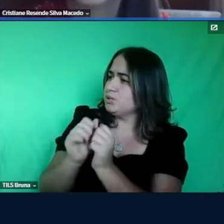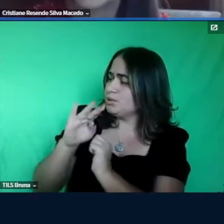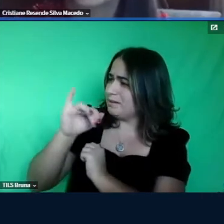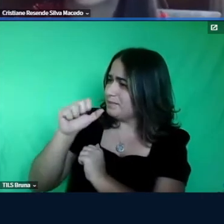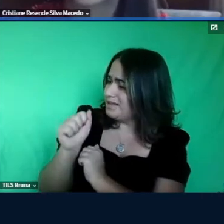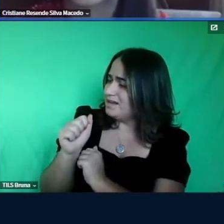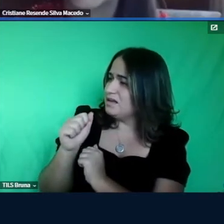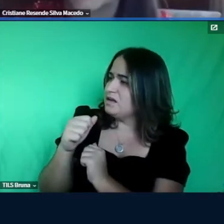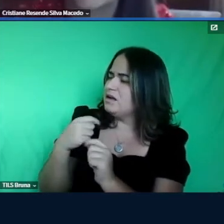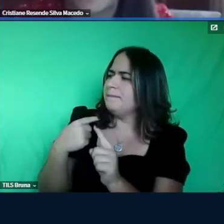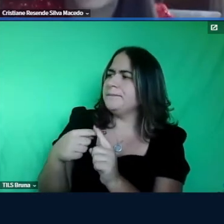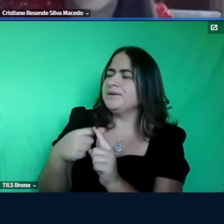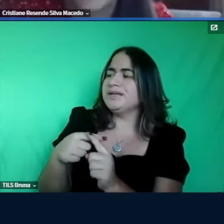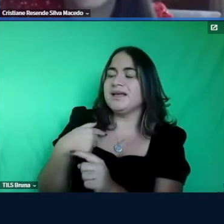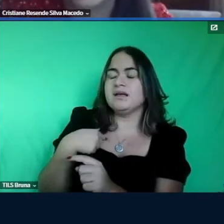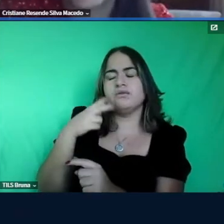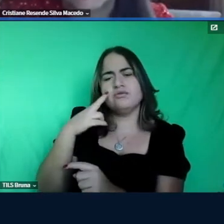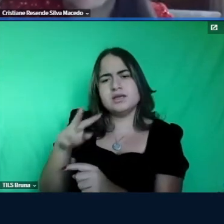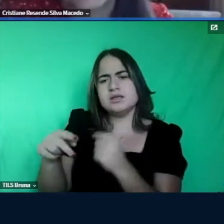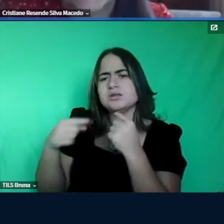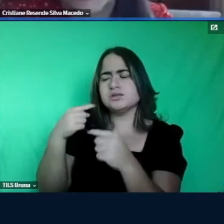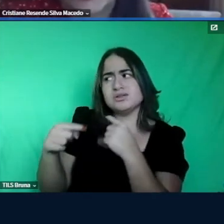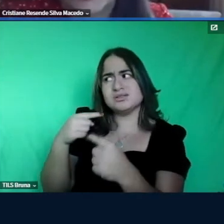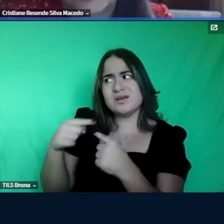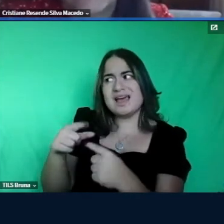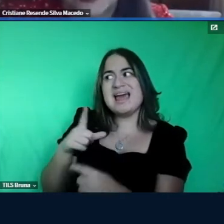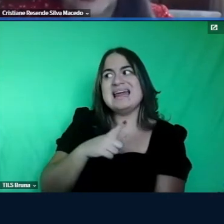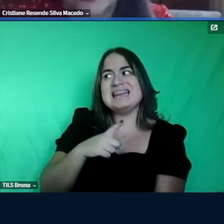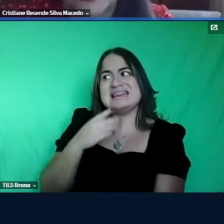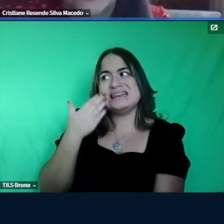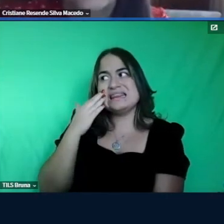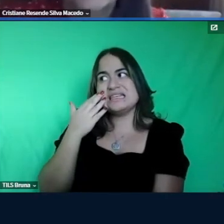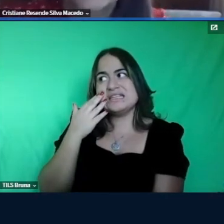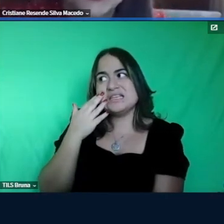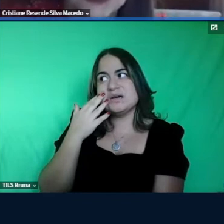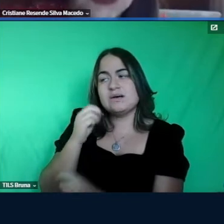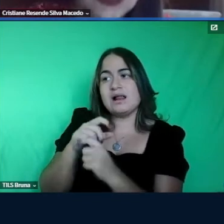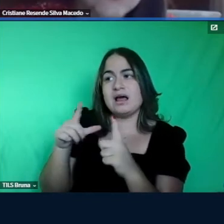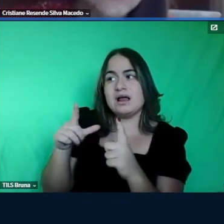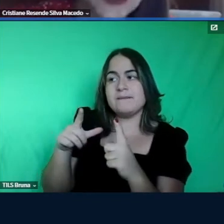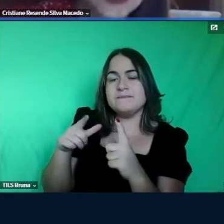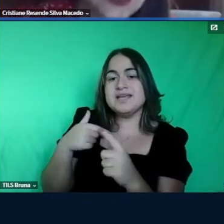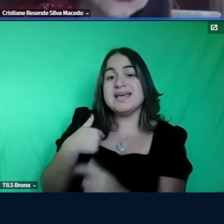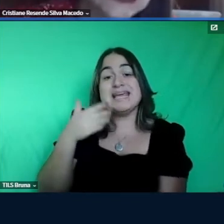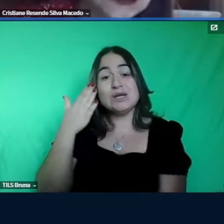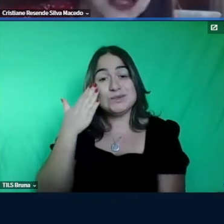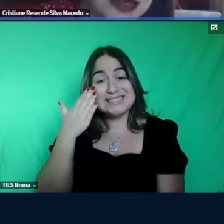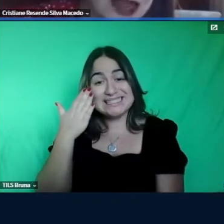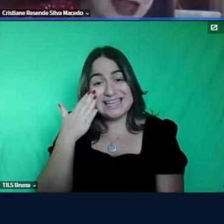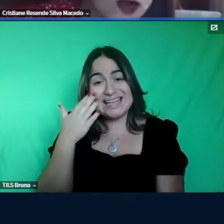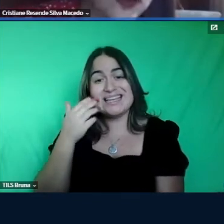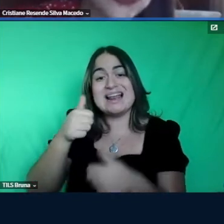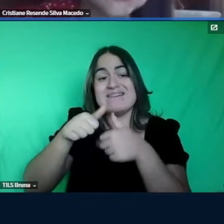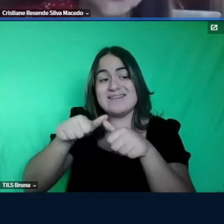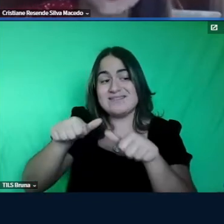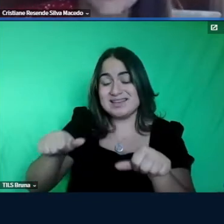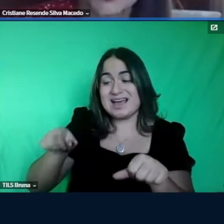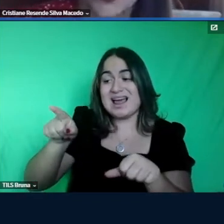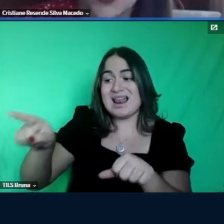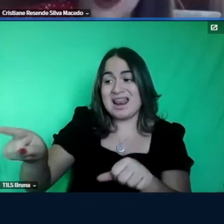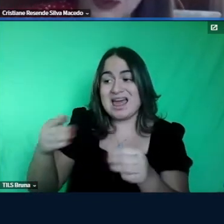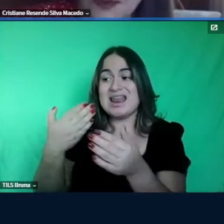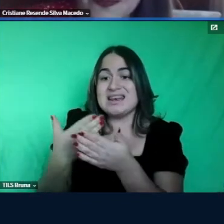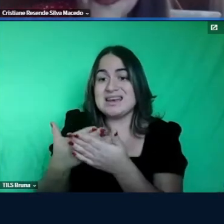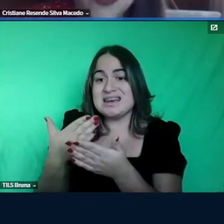como a gente discutiu ela pegou muito essa questão da coerência central eu sei que ela vai ficar lá na aula o listening